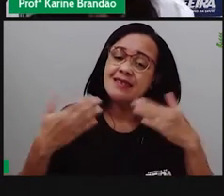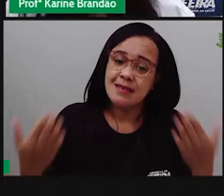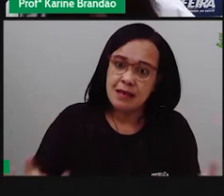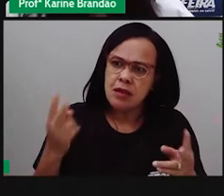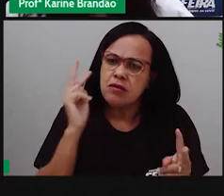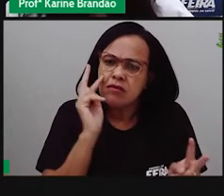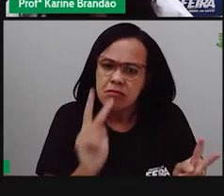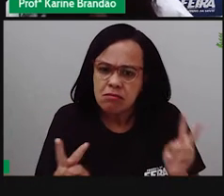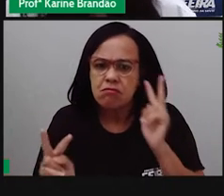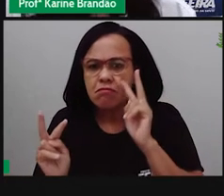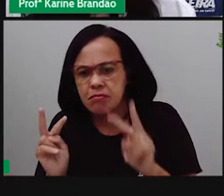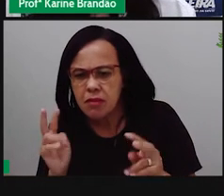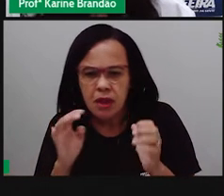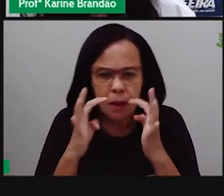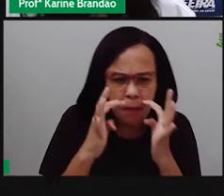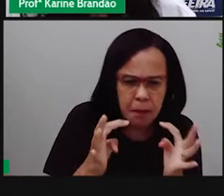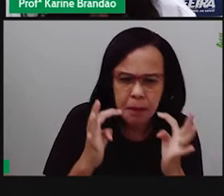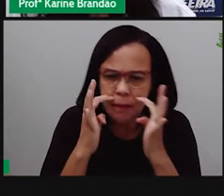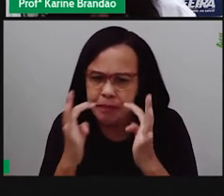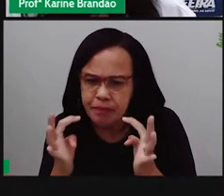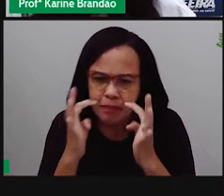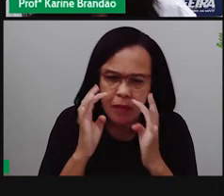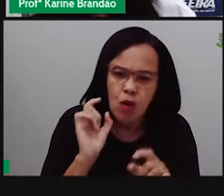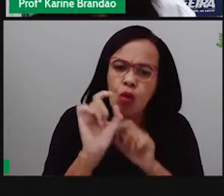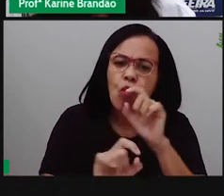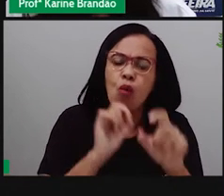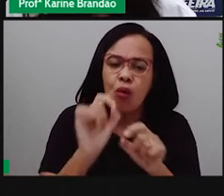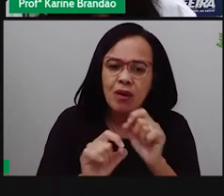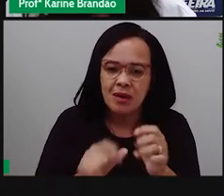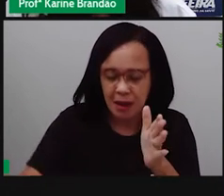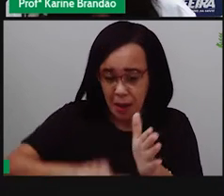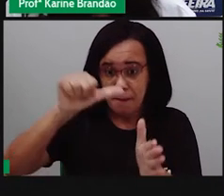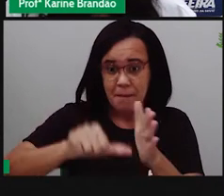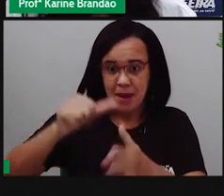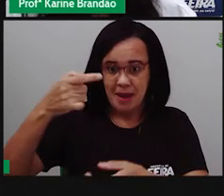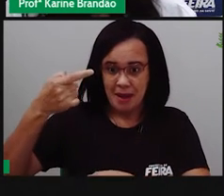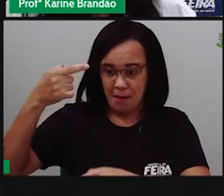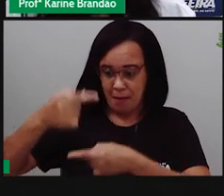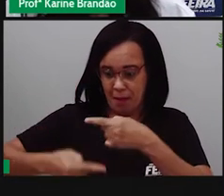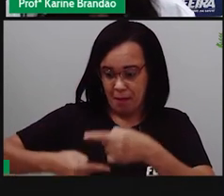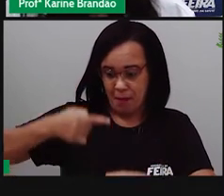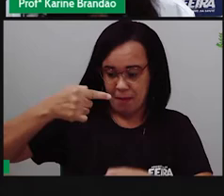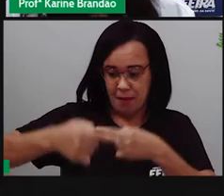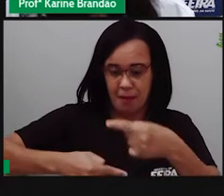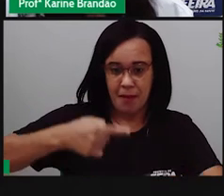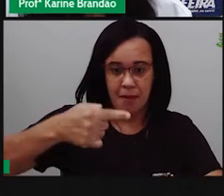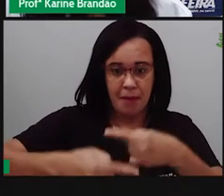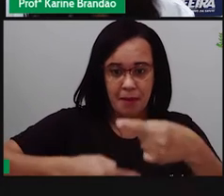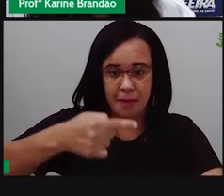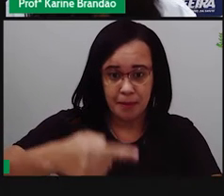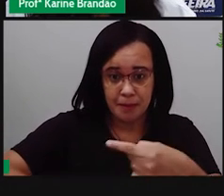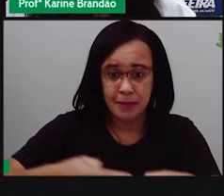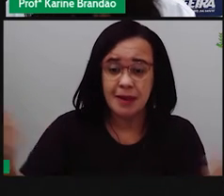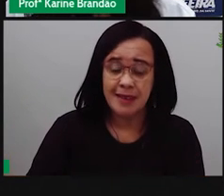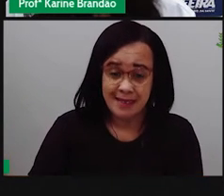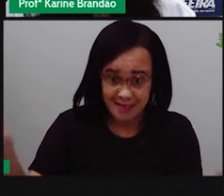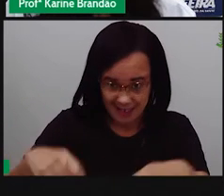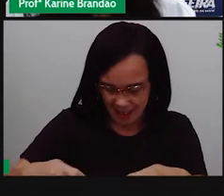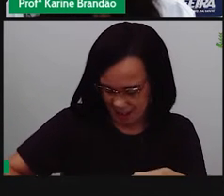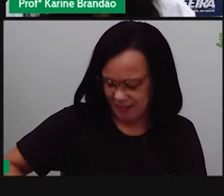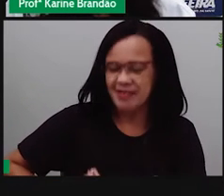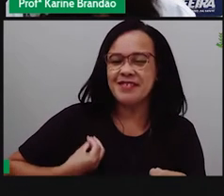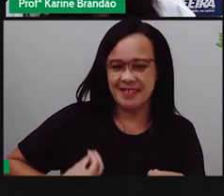observa? Vamos ver, ó. Se na primeira geração, lá dos pais, né, eles se reproduziram, sobreviveram e